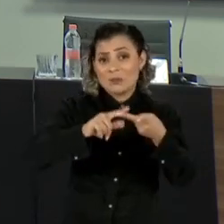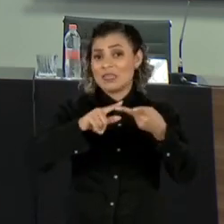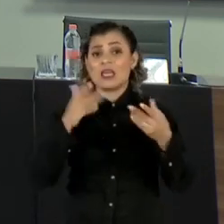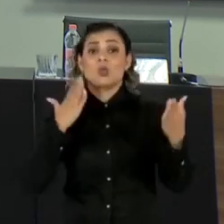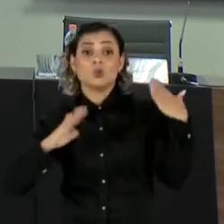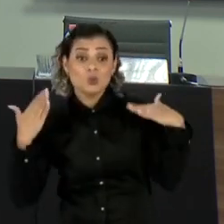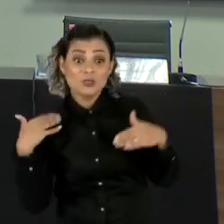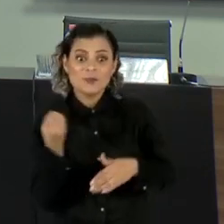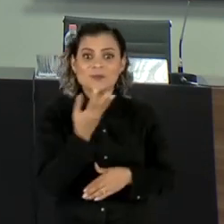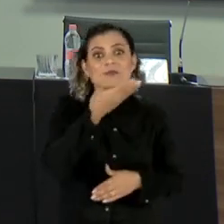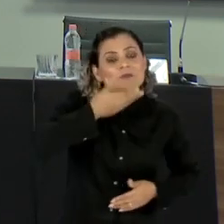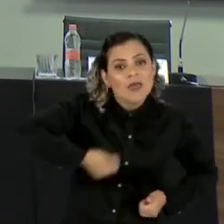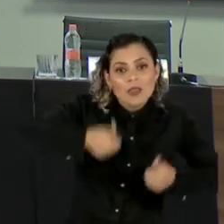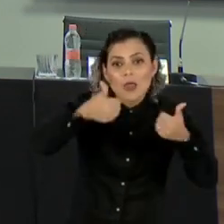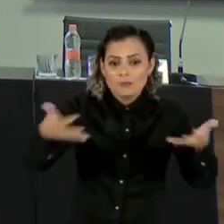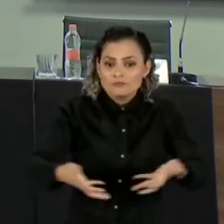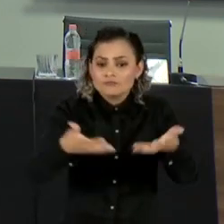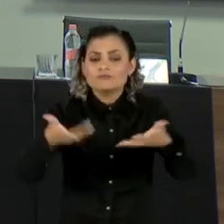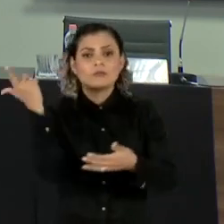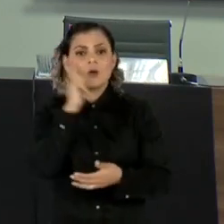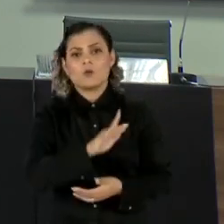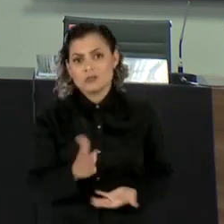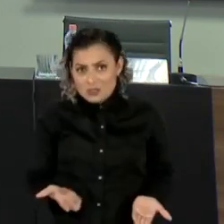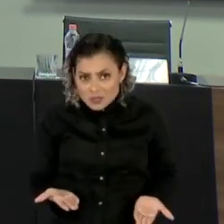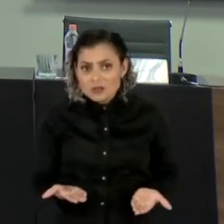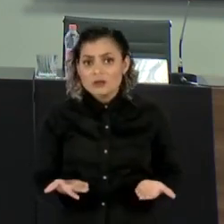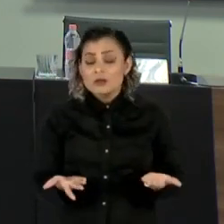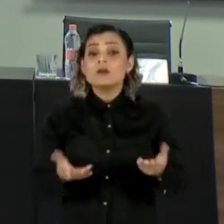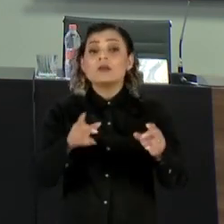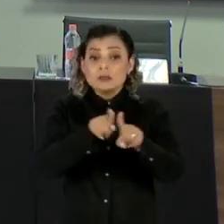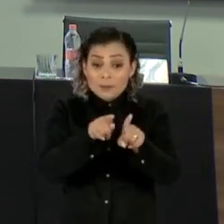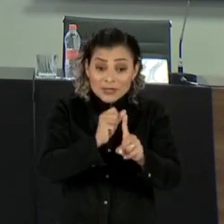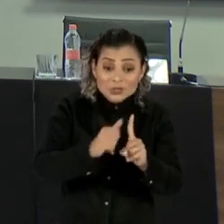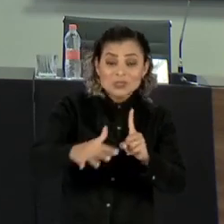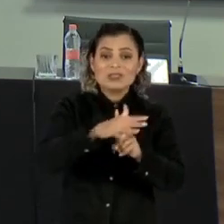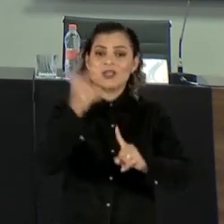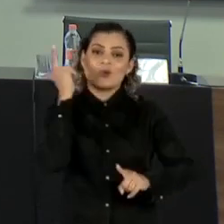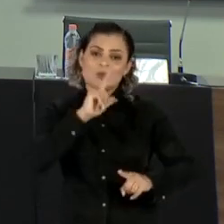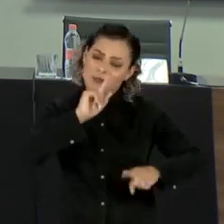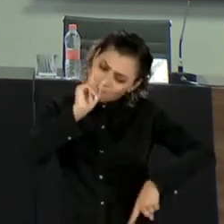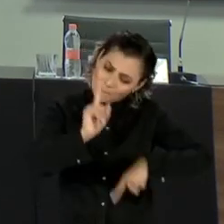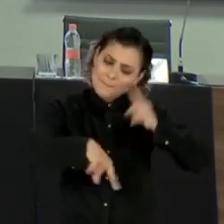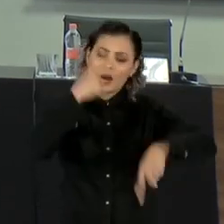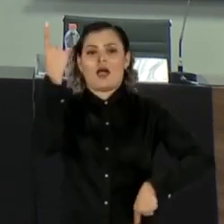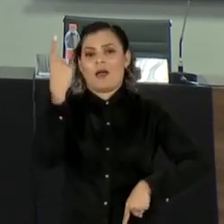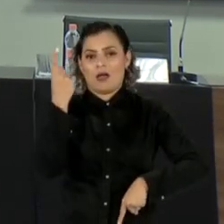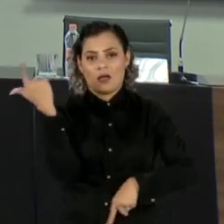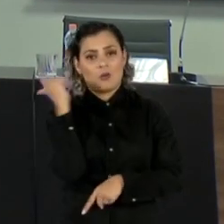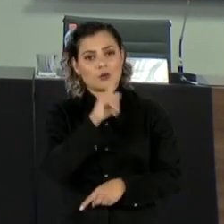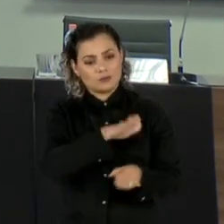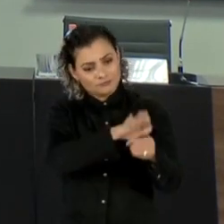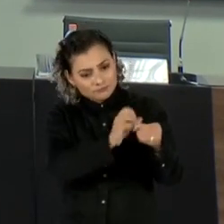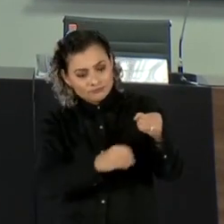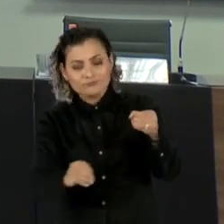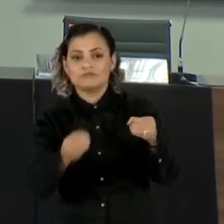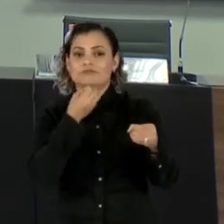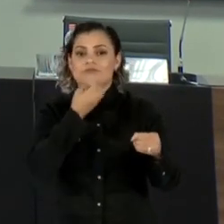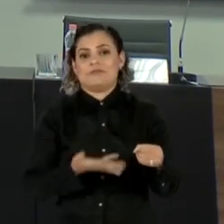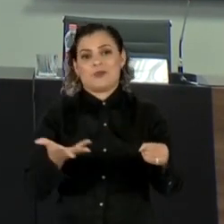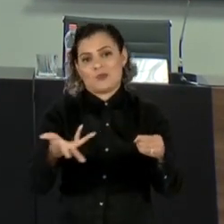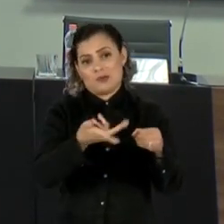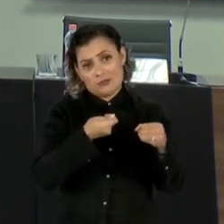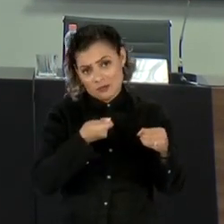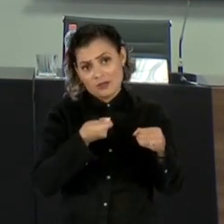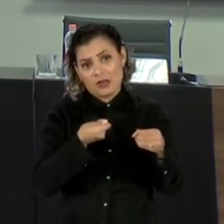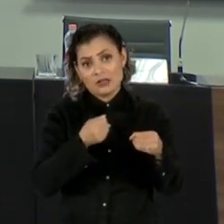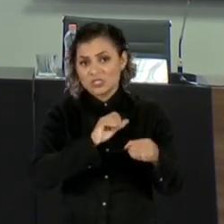turismo, para a renda dos imóveis, ele pode voltar para a sociedade de outra maneira em recuperação financeira do